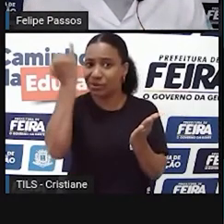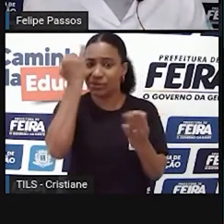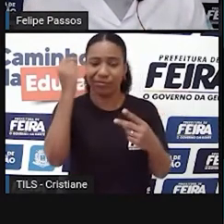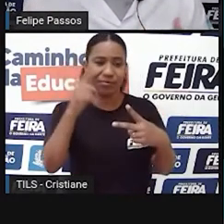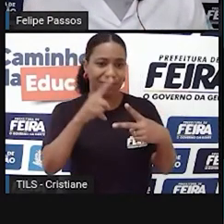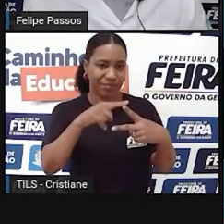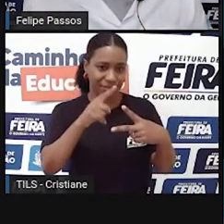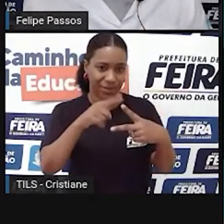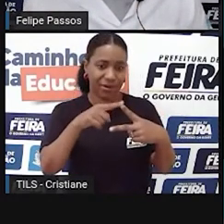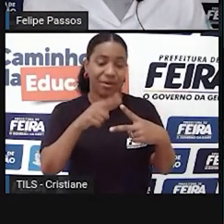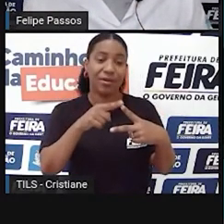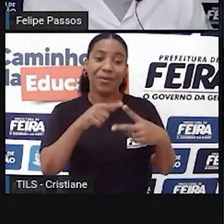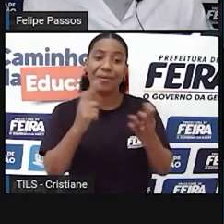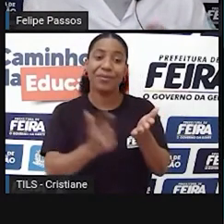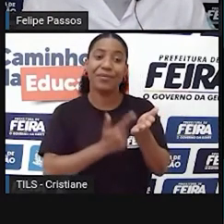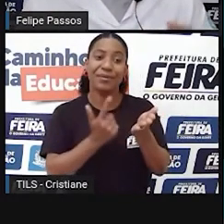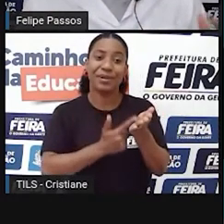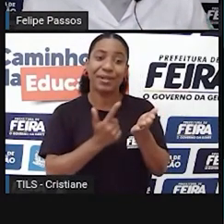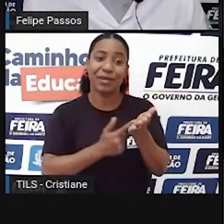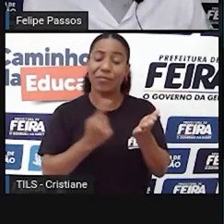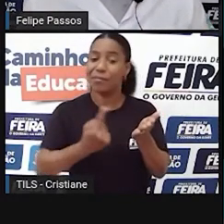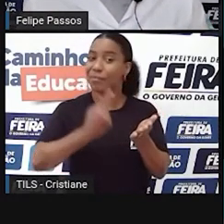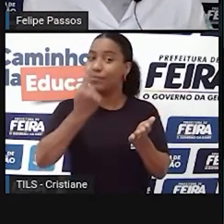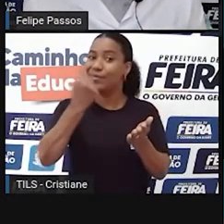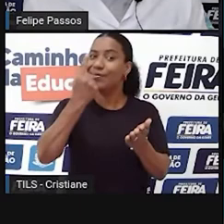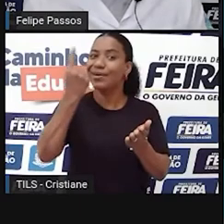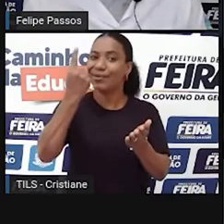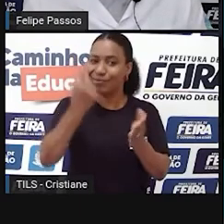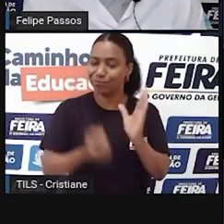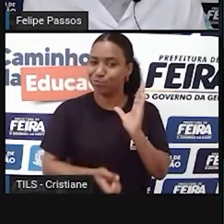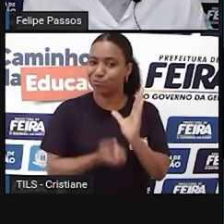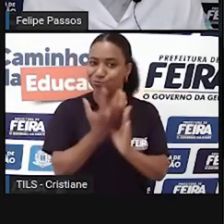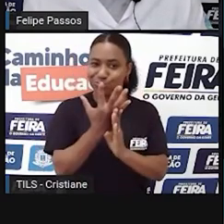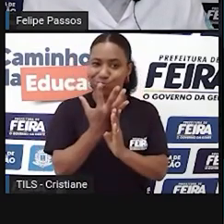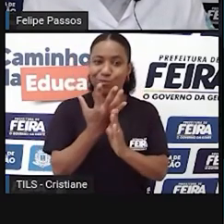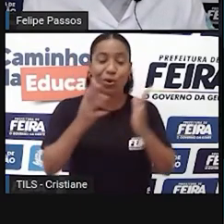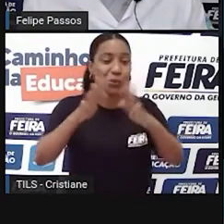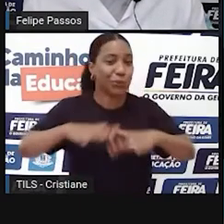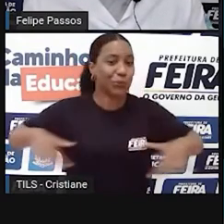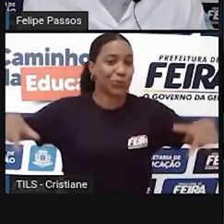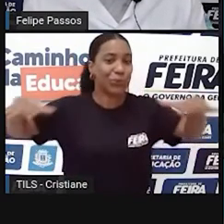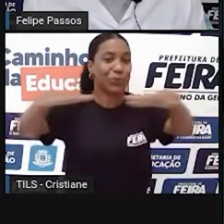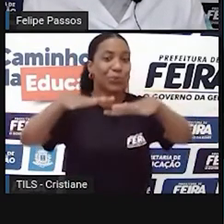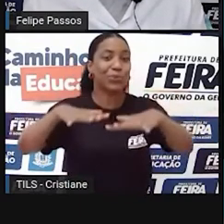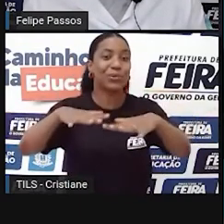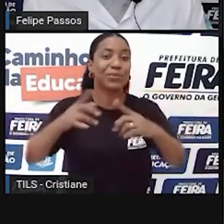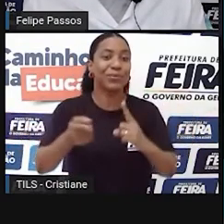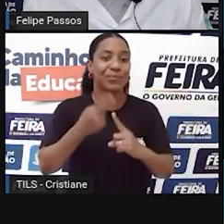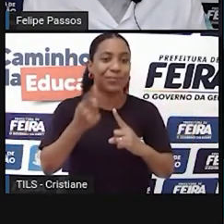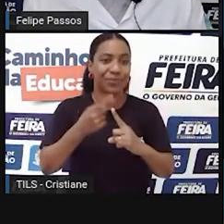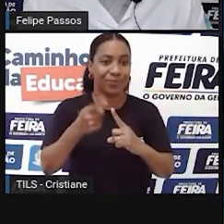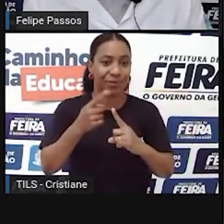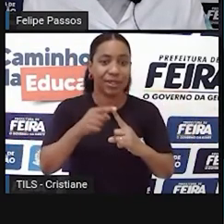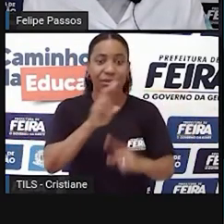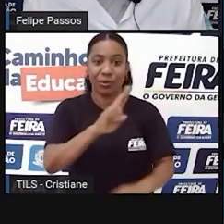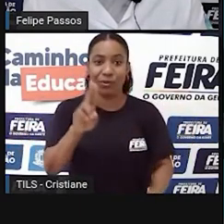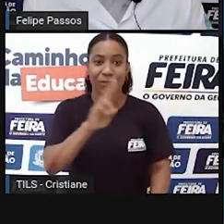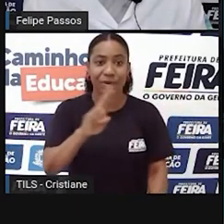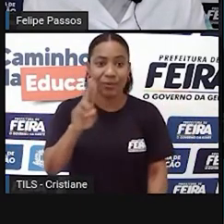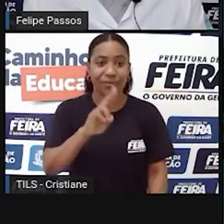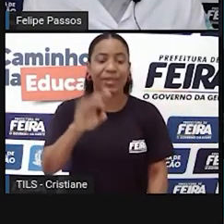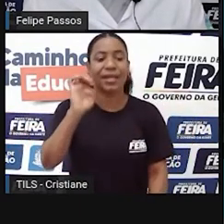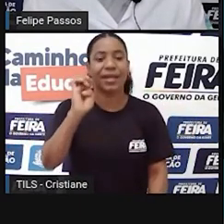considerado o primeiro livro, um dos primeiros livros da história da humanidade, é uma história chamada Epopeia de Gilgamesh.